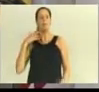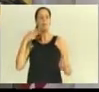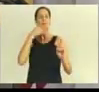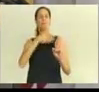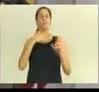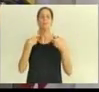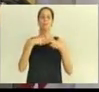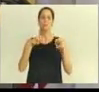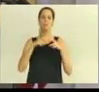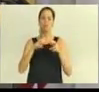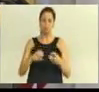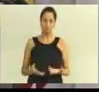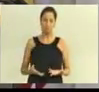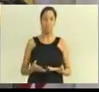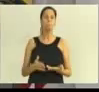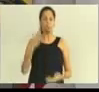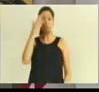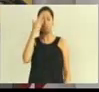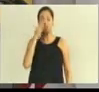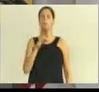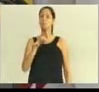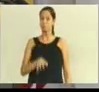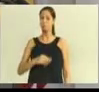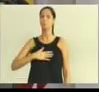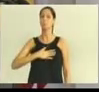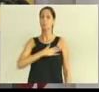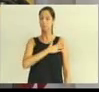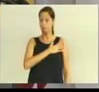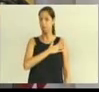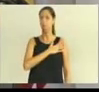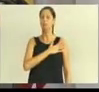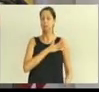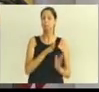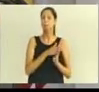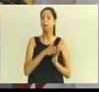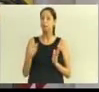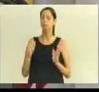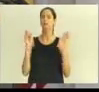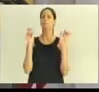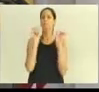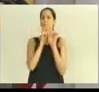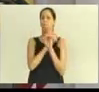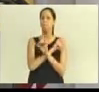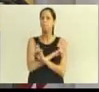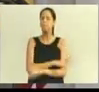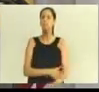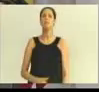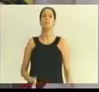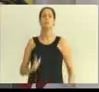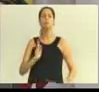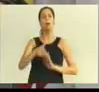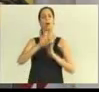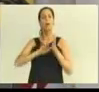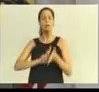Certamente o prefeito tem enfrentado dias difíceis, vereador Jefferson Forge. Certamente. E vossa excelência fez um discurso inteligente aqui nessa